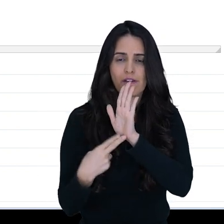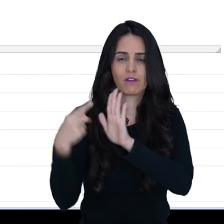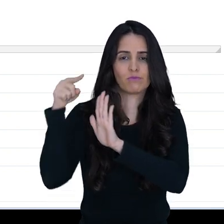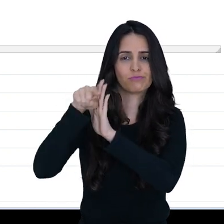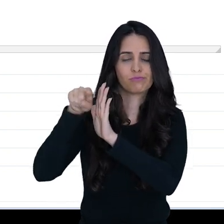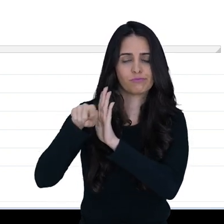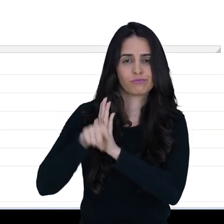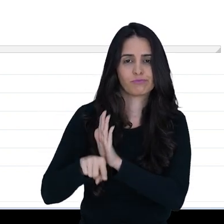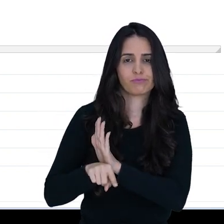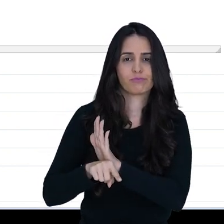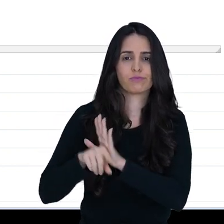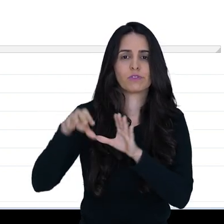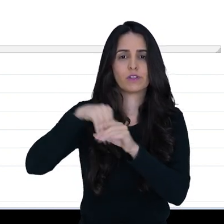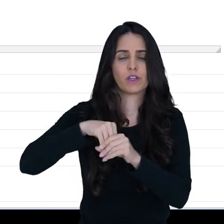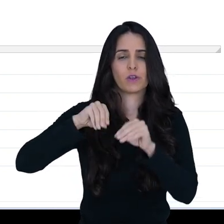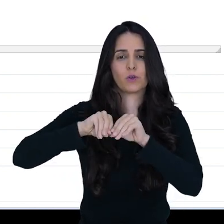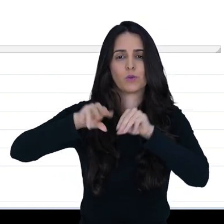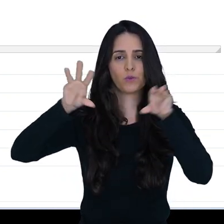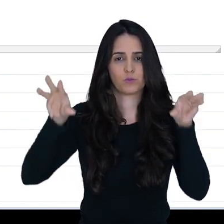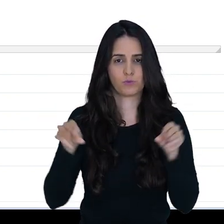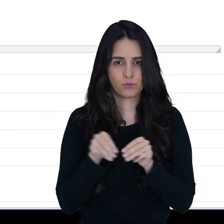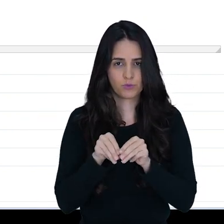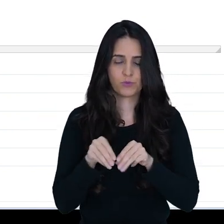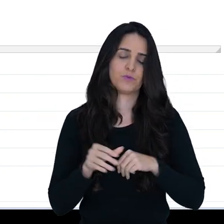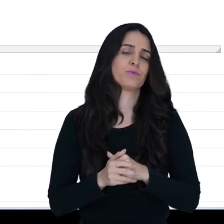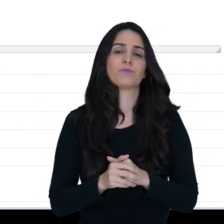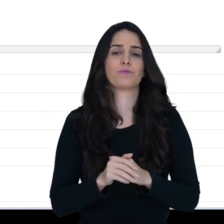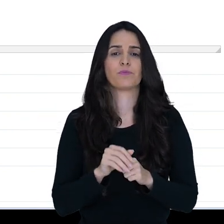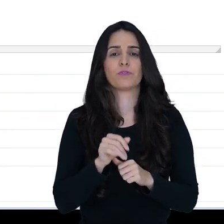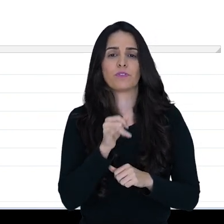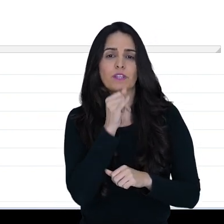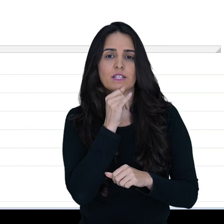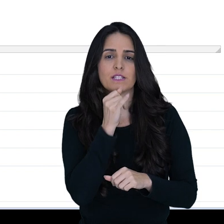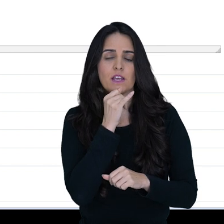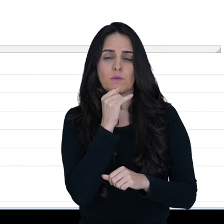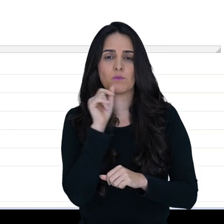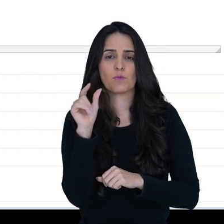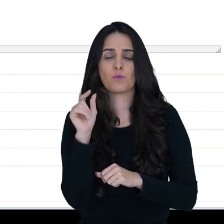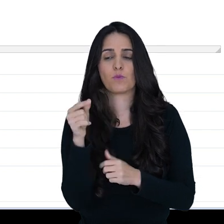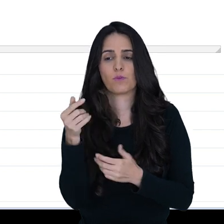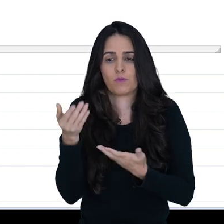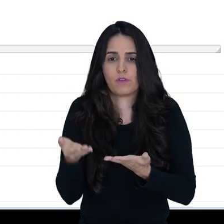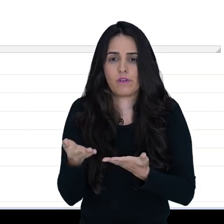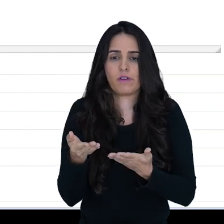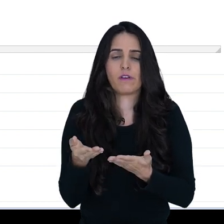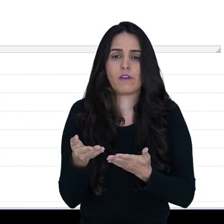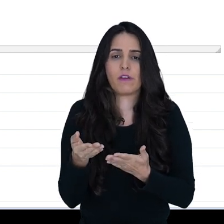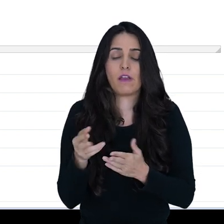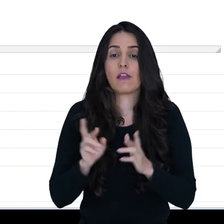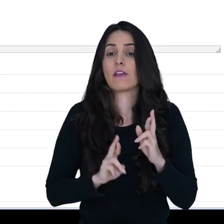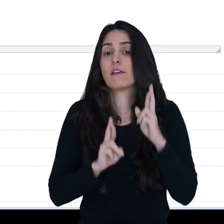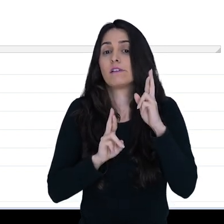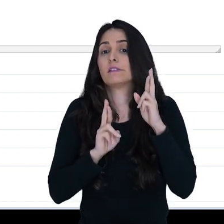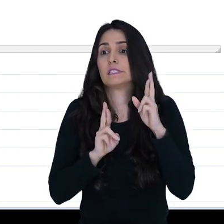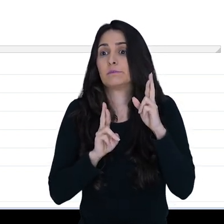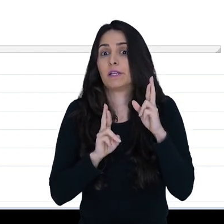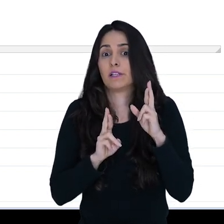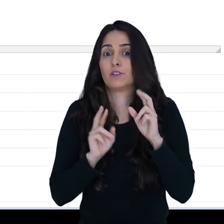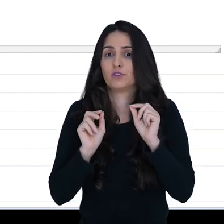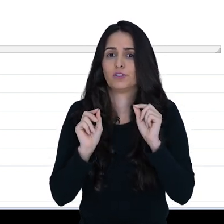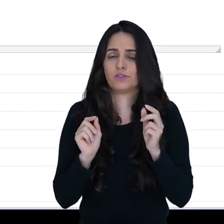configurados aqui no Moodle. Então, por exemplo, eu vou escolher essa pesquisa aqui,